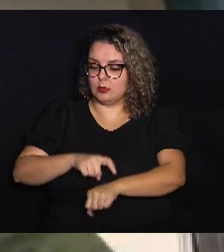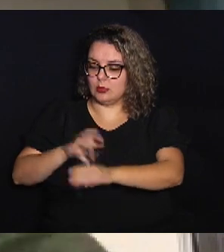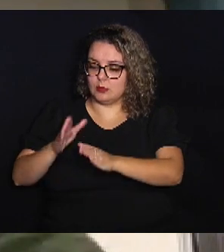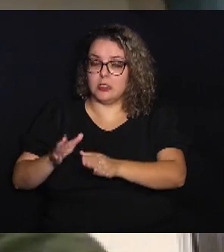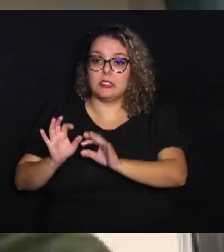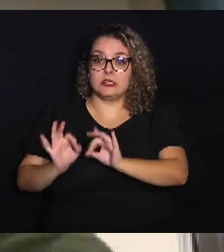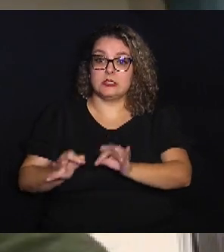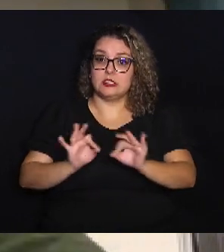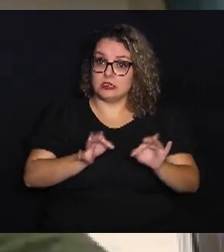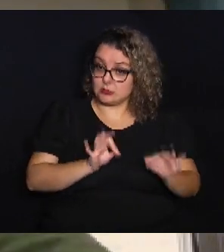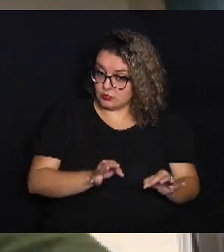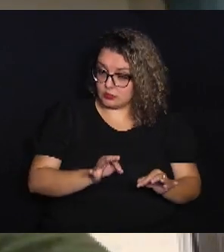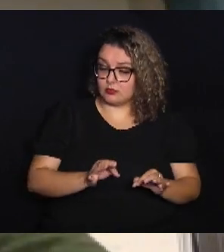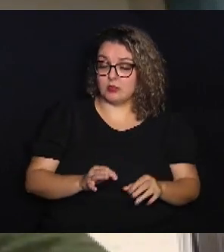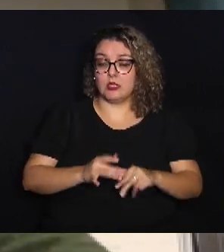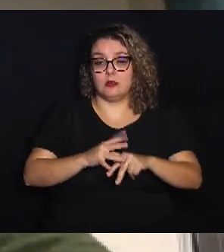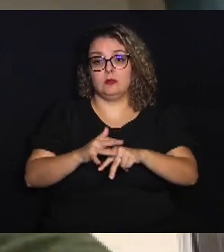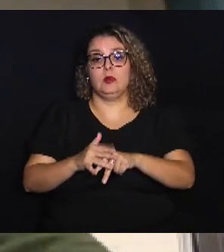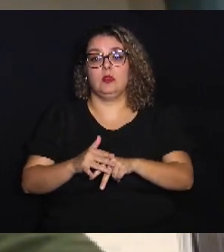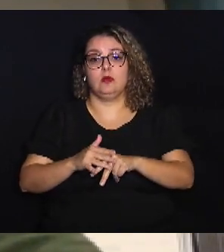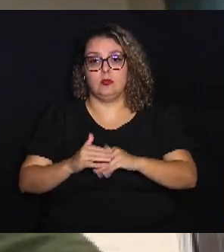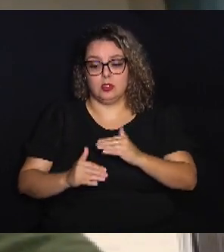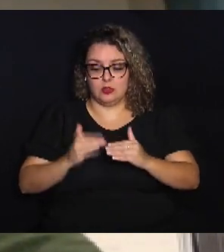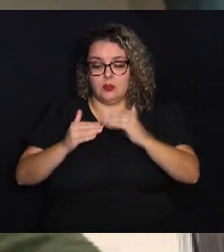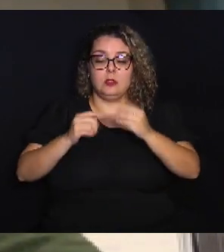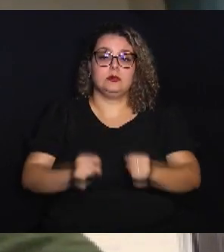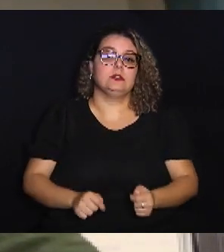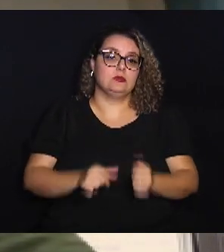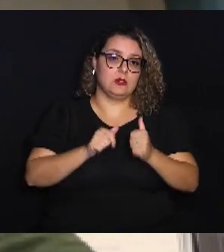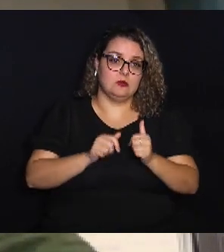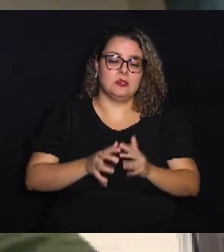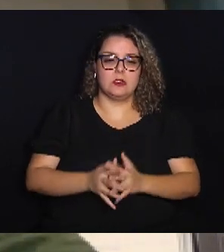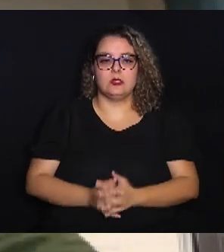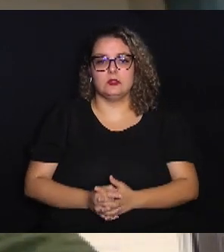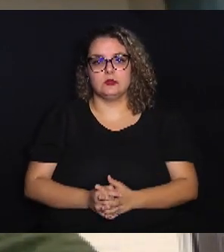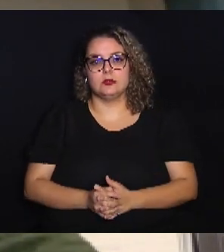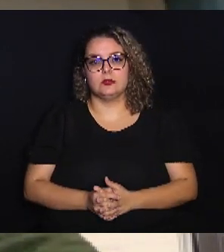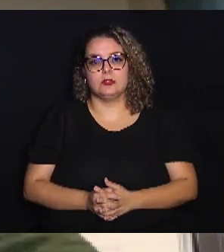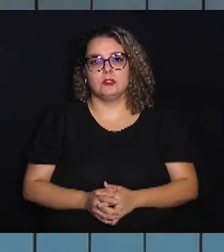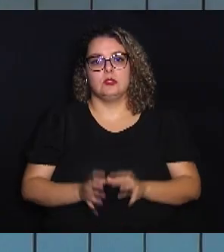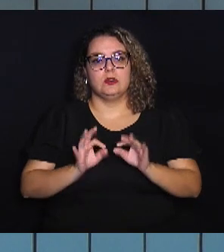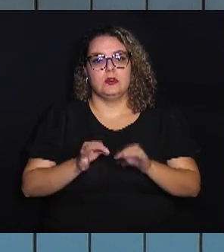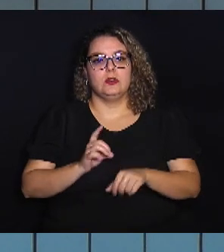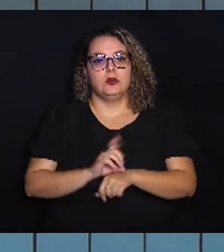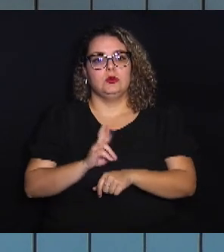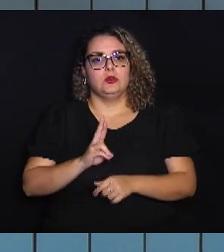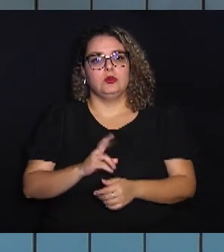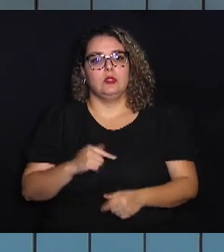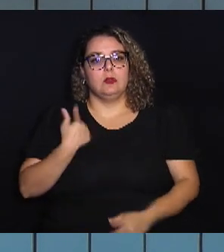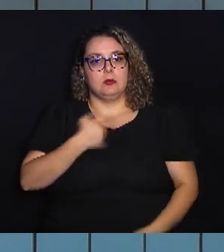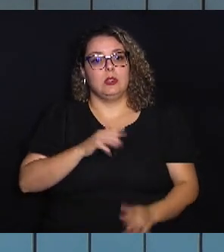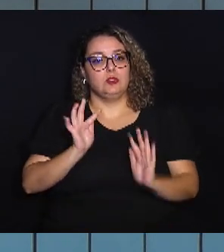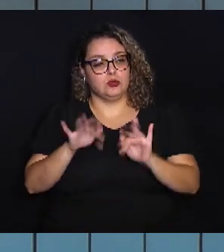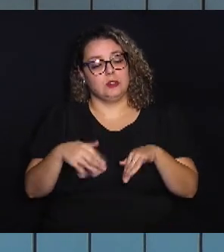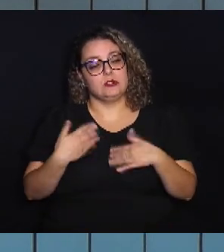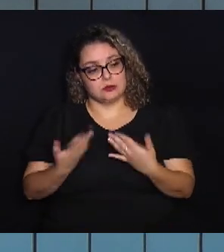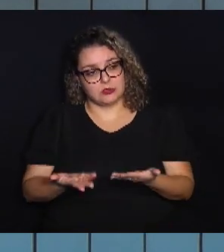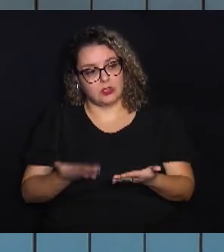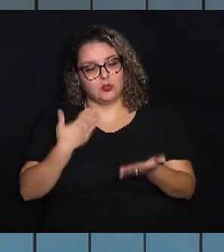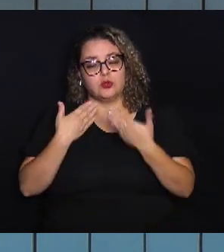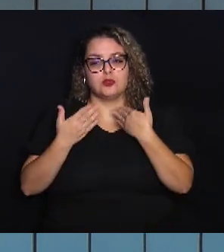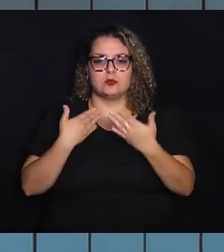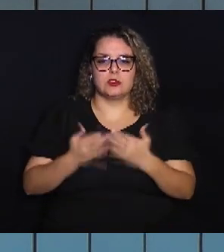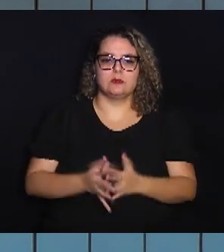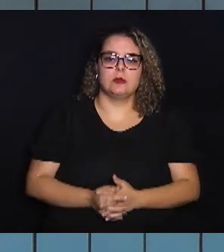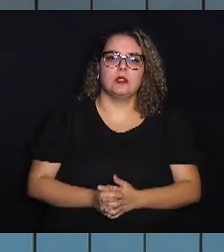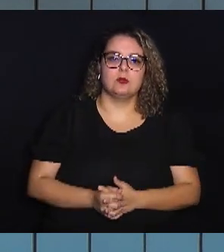certos, para que realmente o paciente seja beneficiado. Correto. Doutora, para a gente encerrar aqui